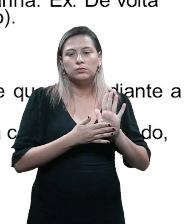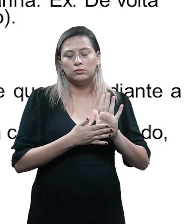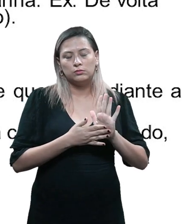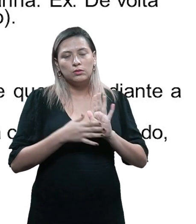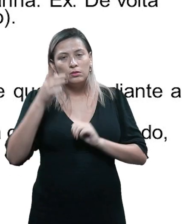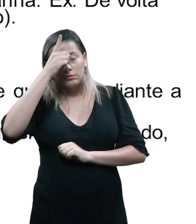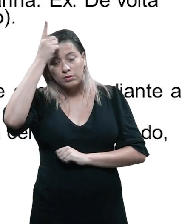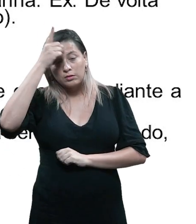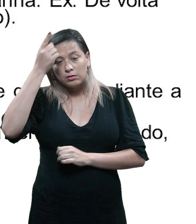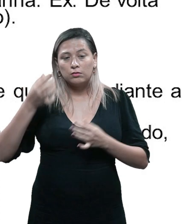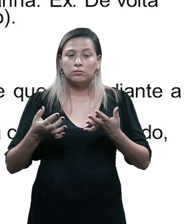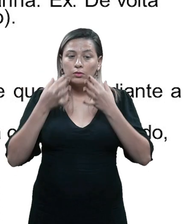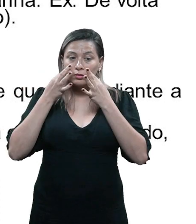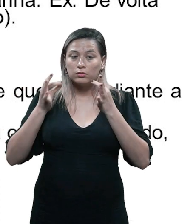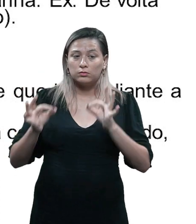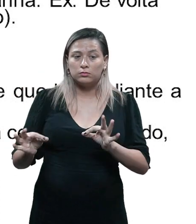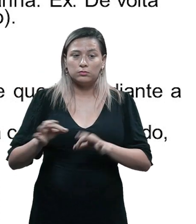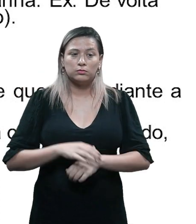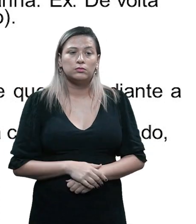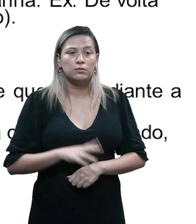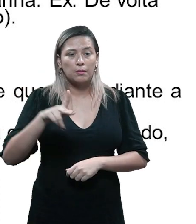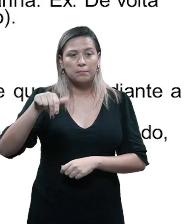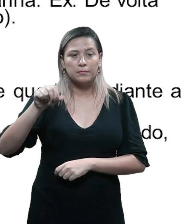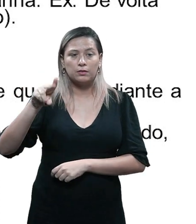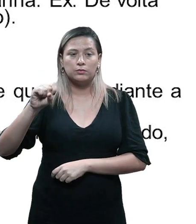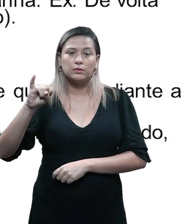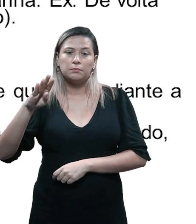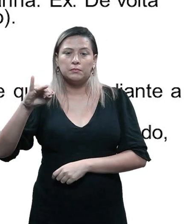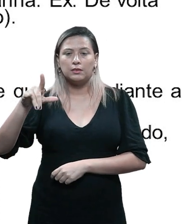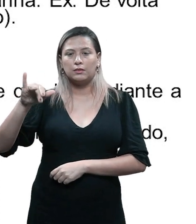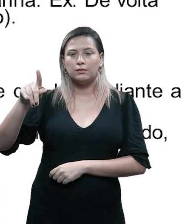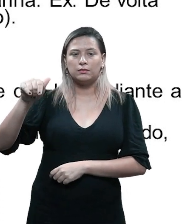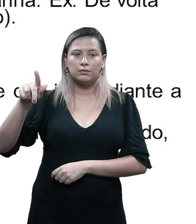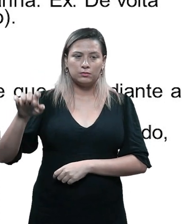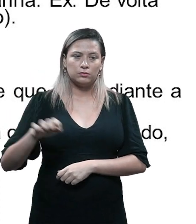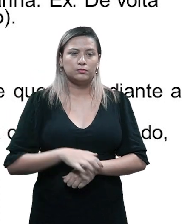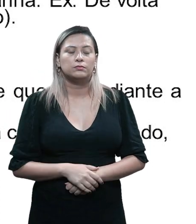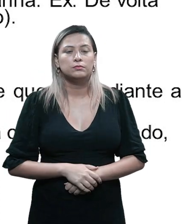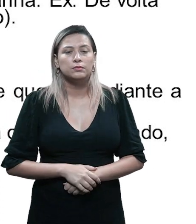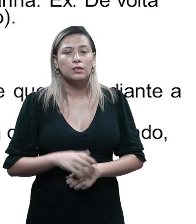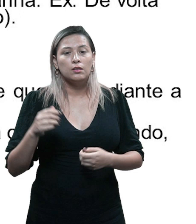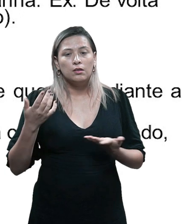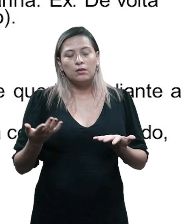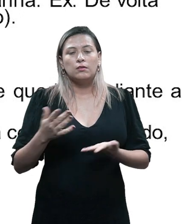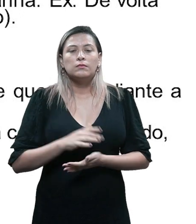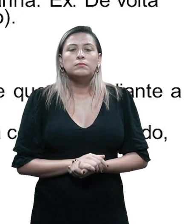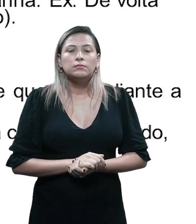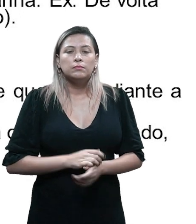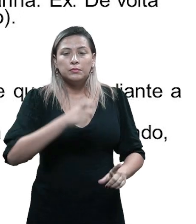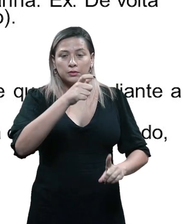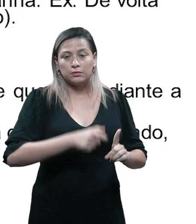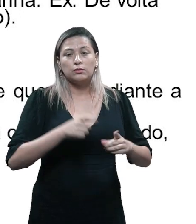Certo? Então, muita atenção a essa ferramenta da plausibilidade. Em geral, o melhor a fazer,